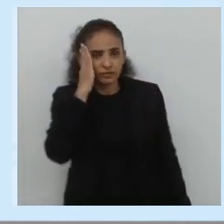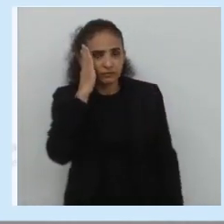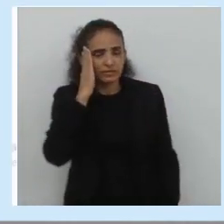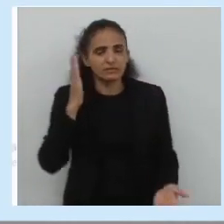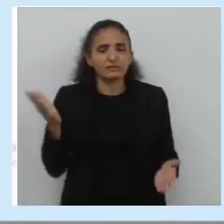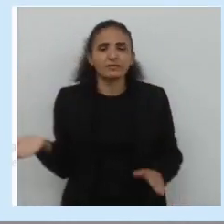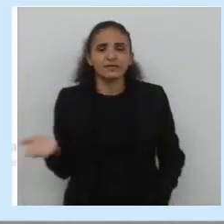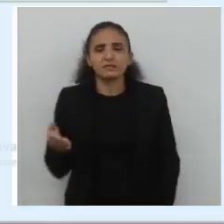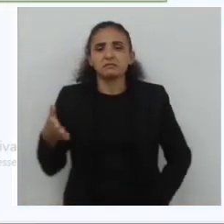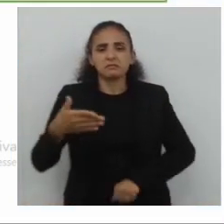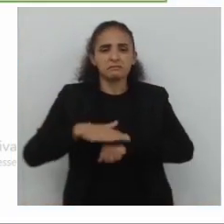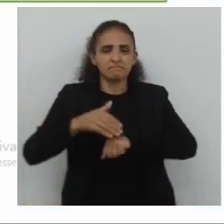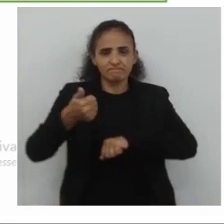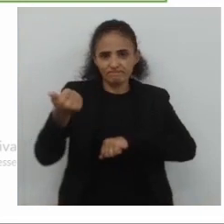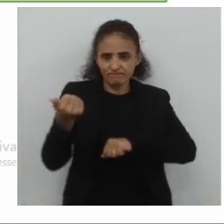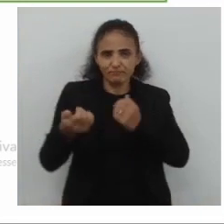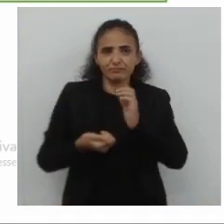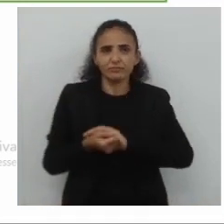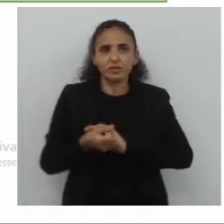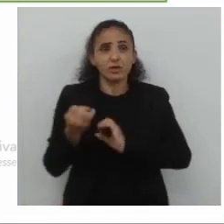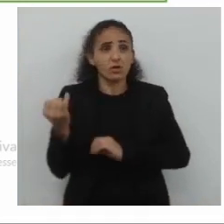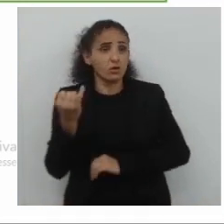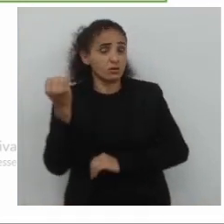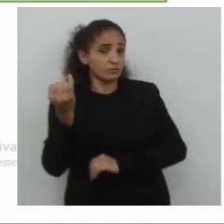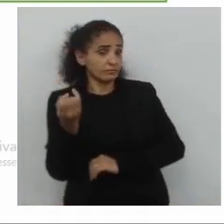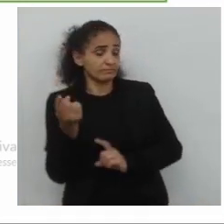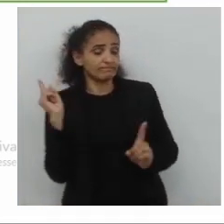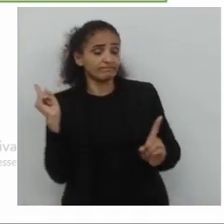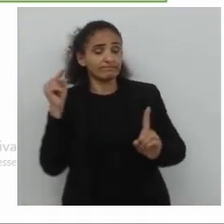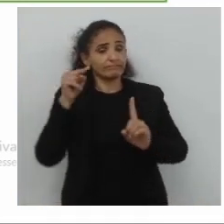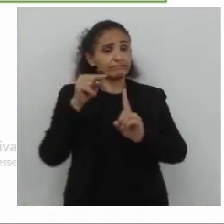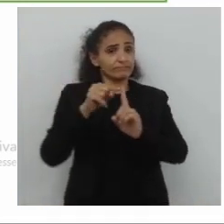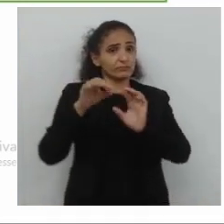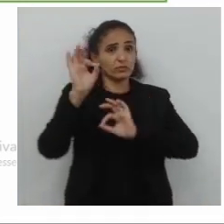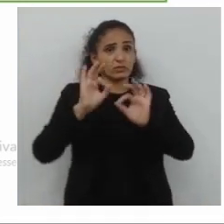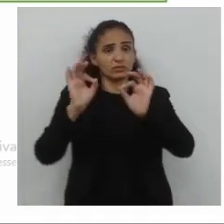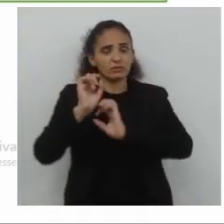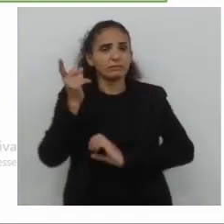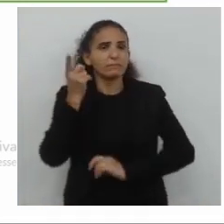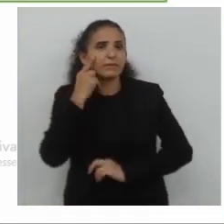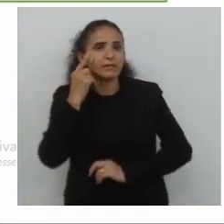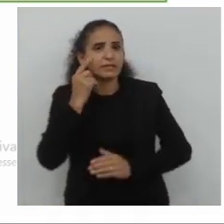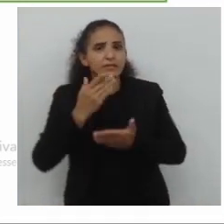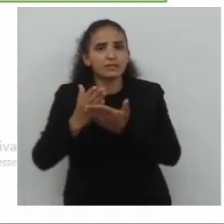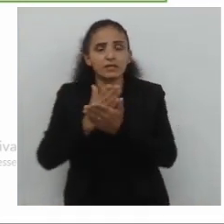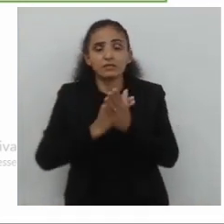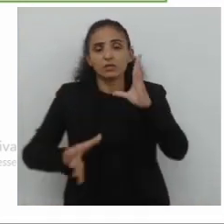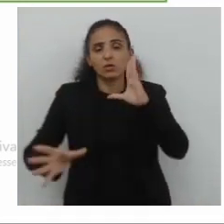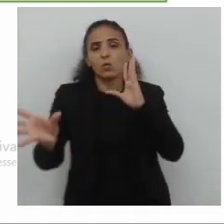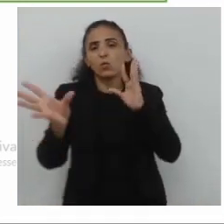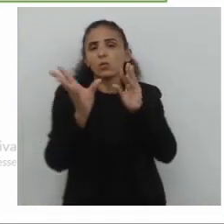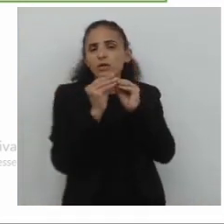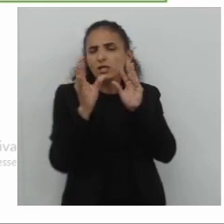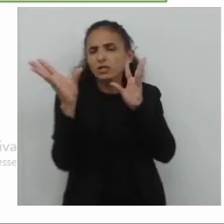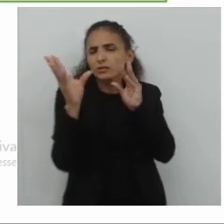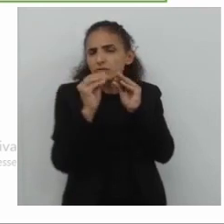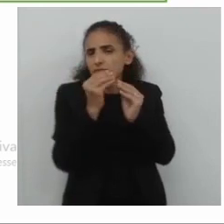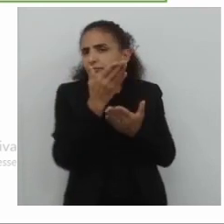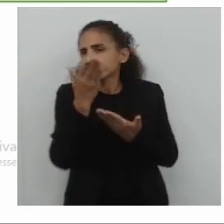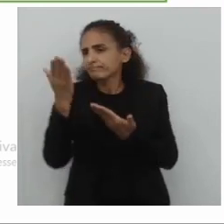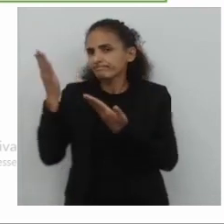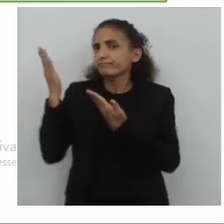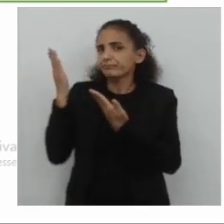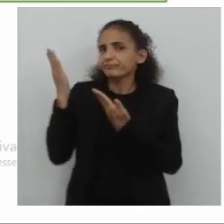aqui? Olhem, vejam só, antes de partir para a intertextualidade, olhem só essa síntese que eu coloquei para